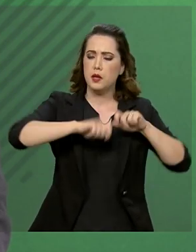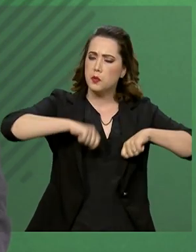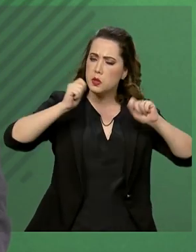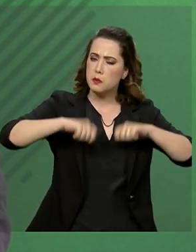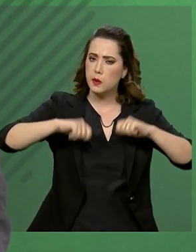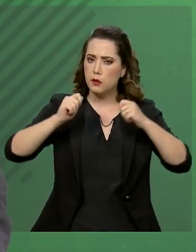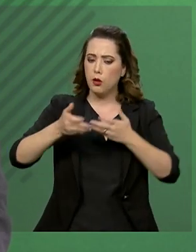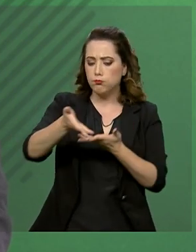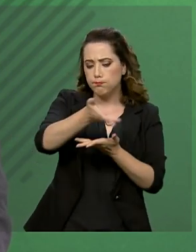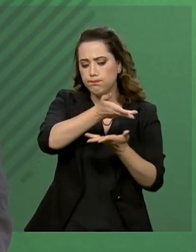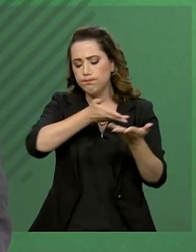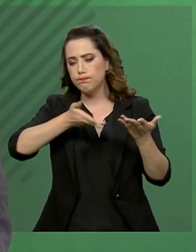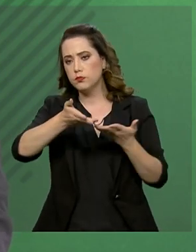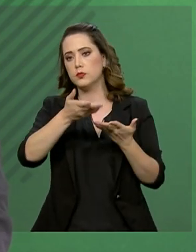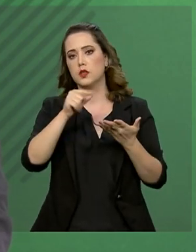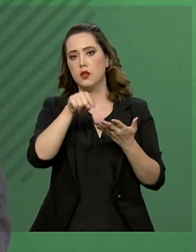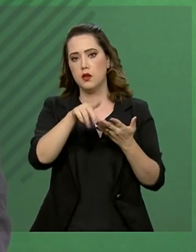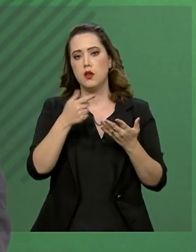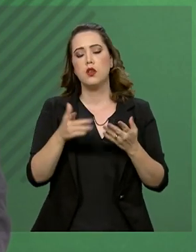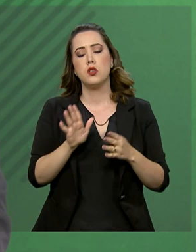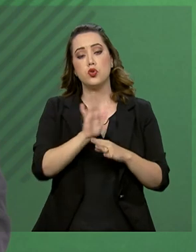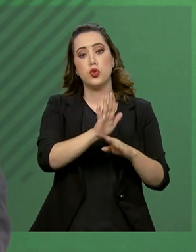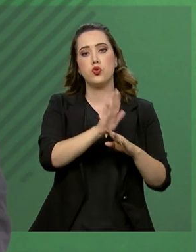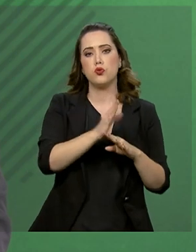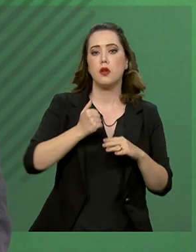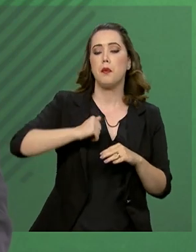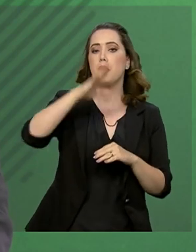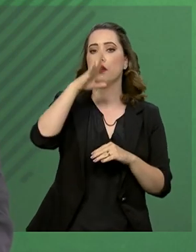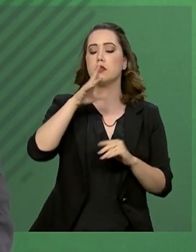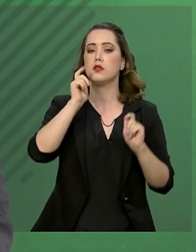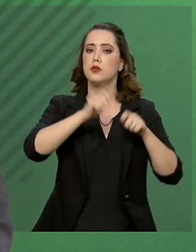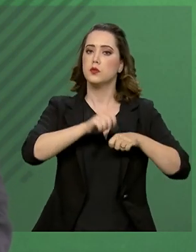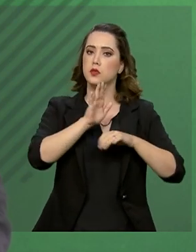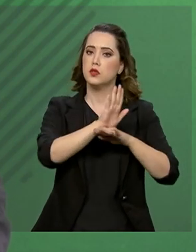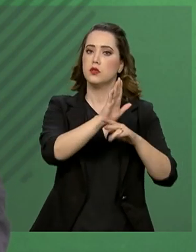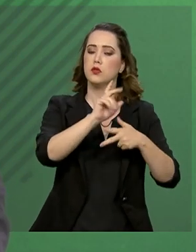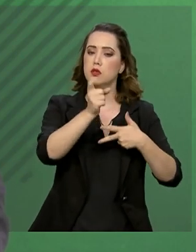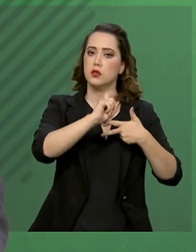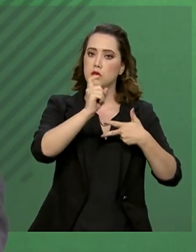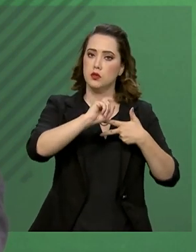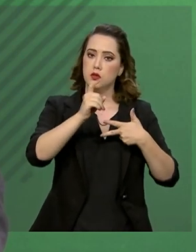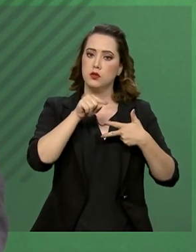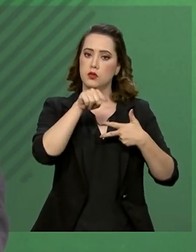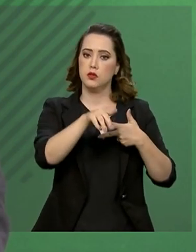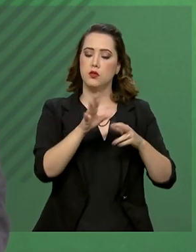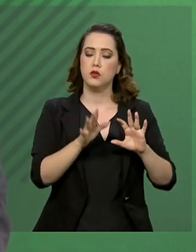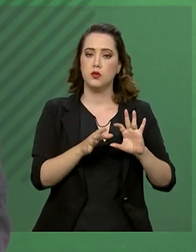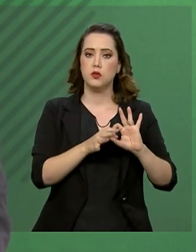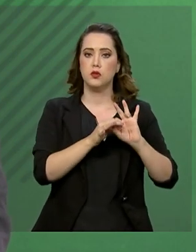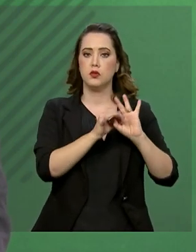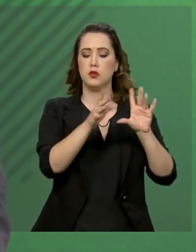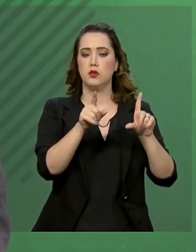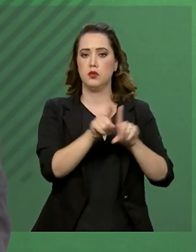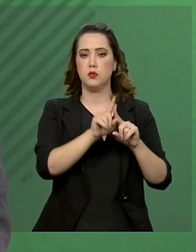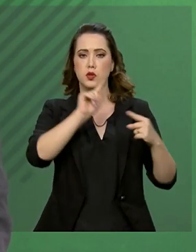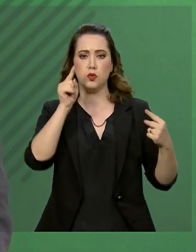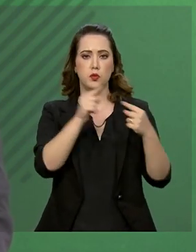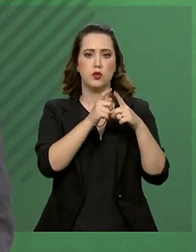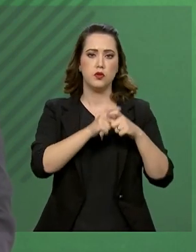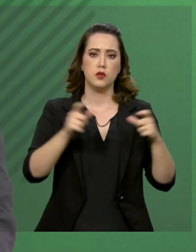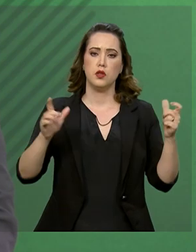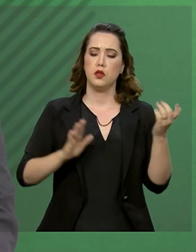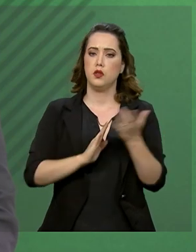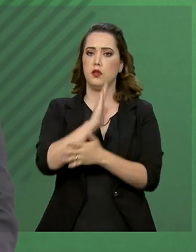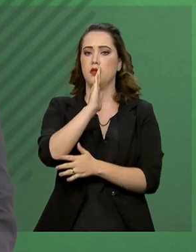possibilidades de reforçar o suporte do Executivo a concepção do objetivo maior que é a